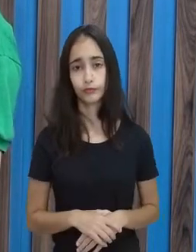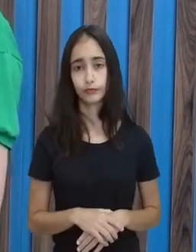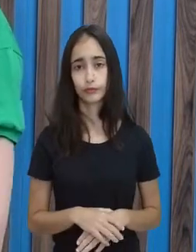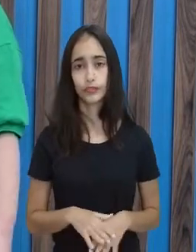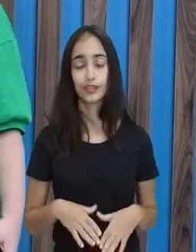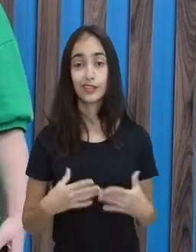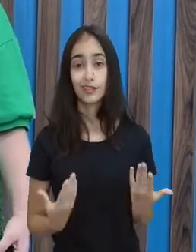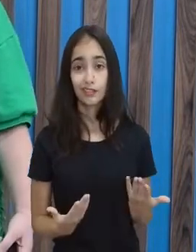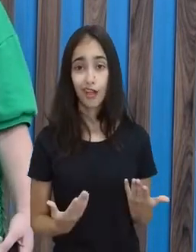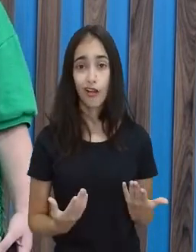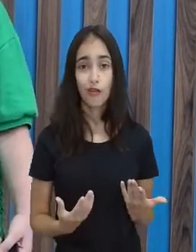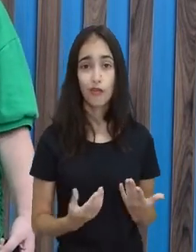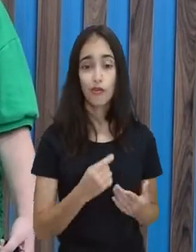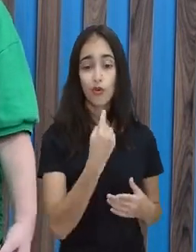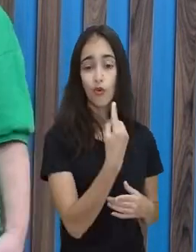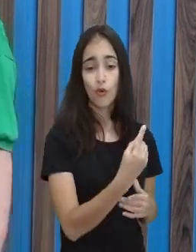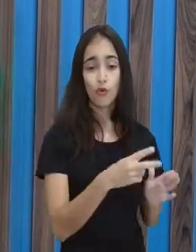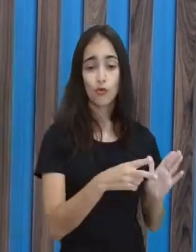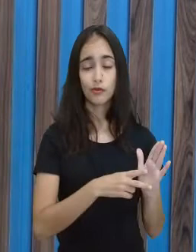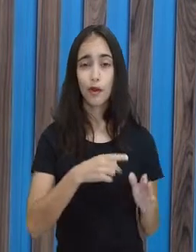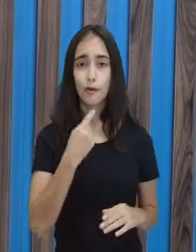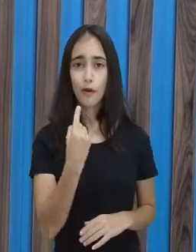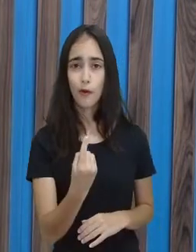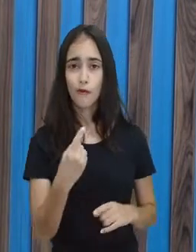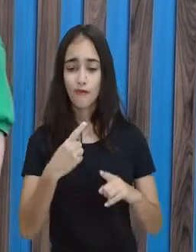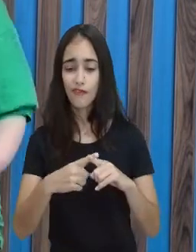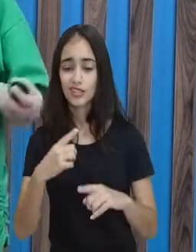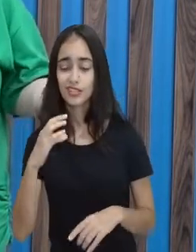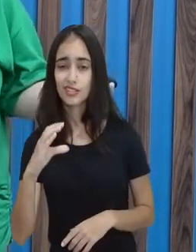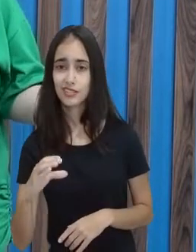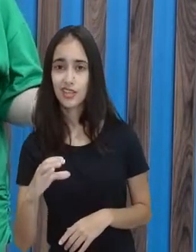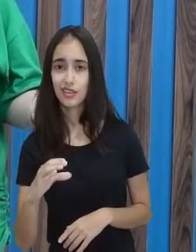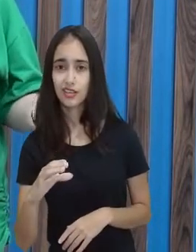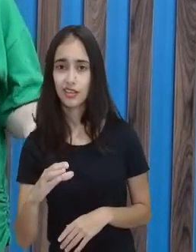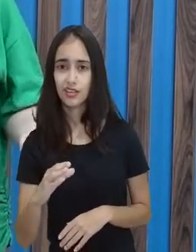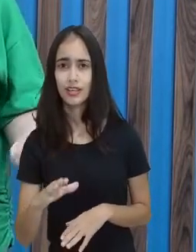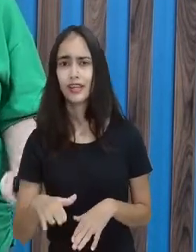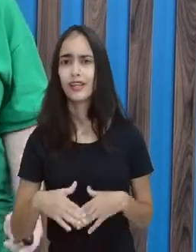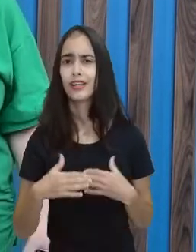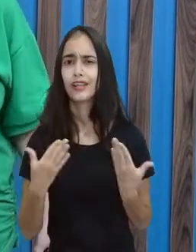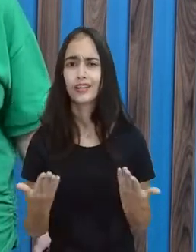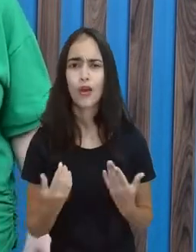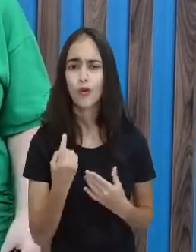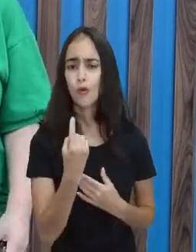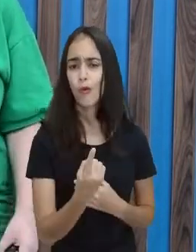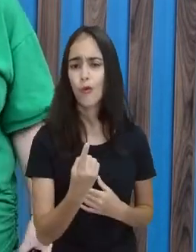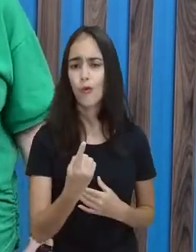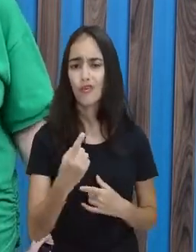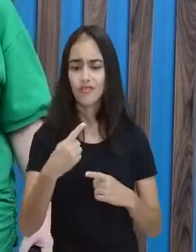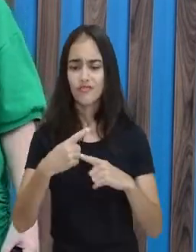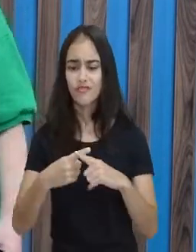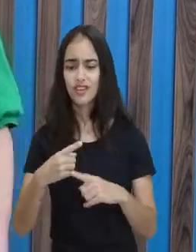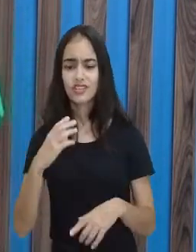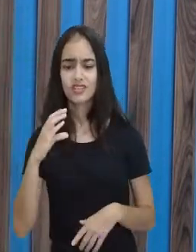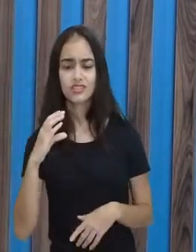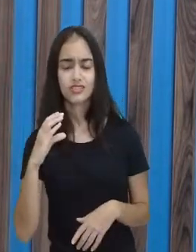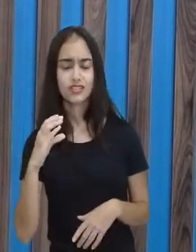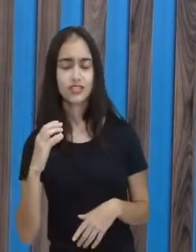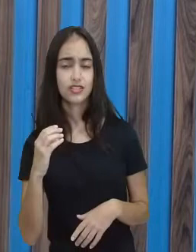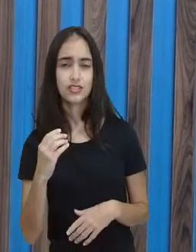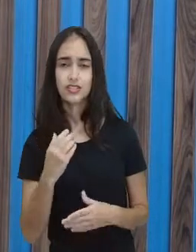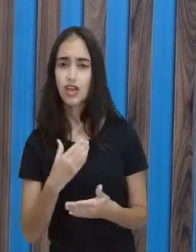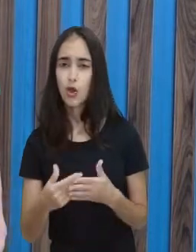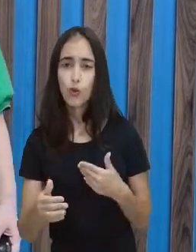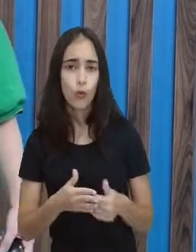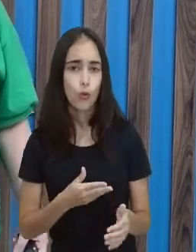Vezes o C. A minha incógnita, que eu não sei quem é. 1 vezes qualquer coisa é ele mesmo. Então, C é igual a 1.